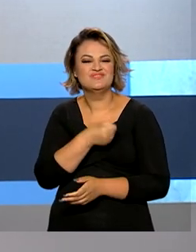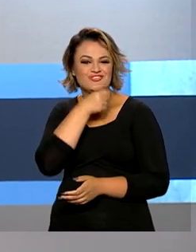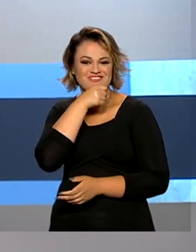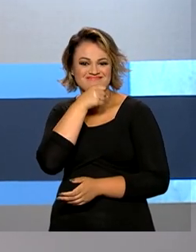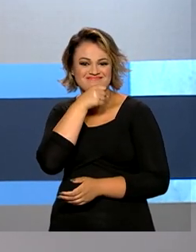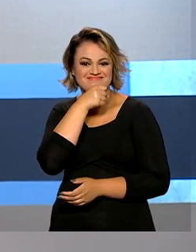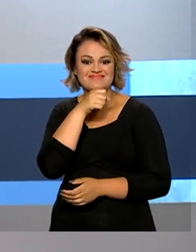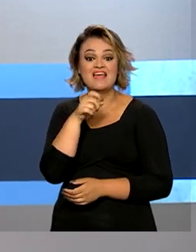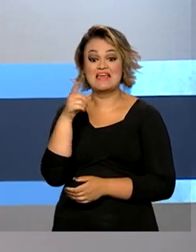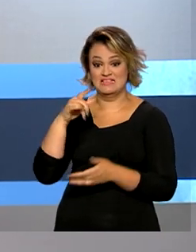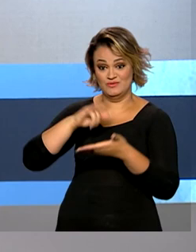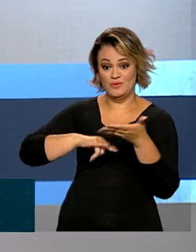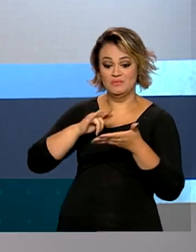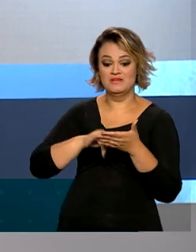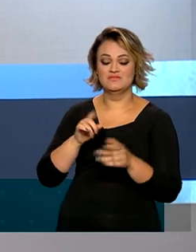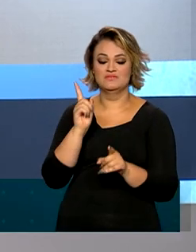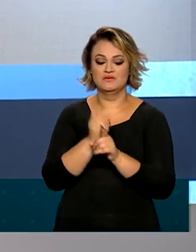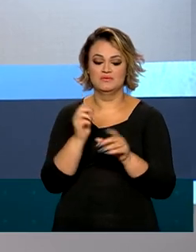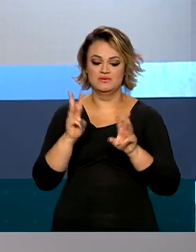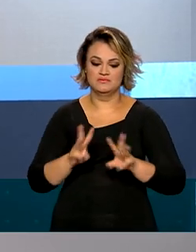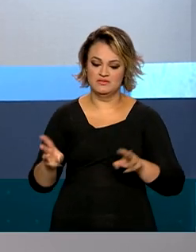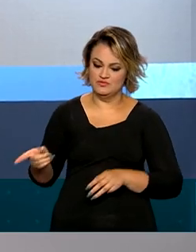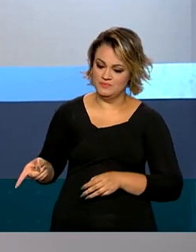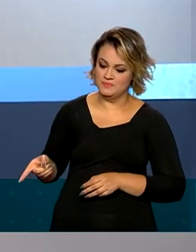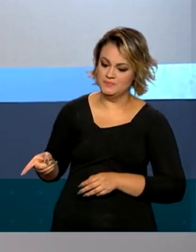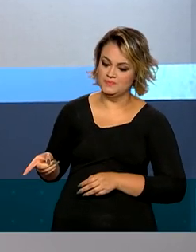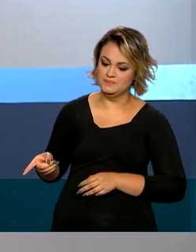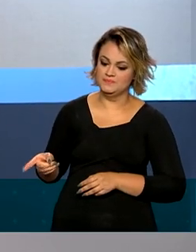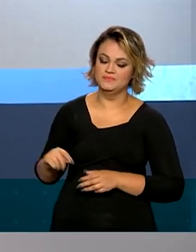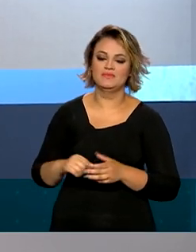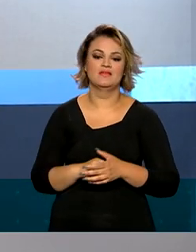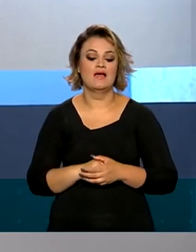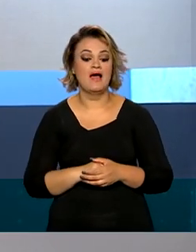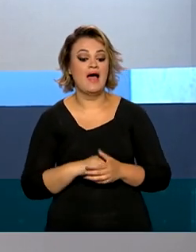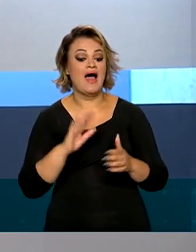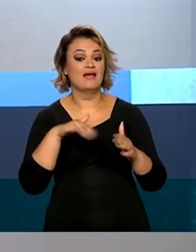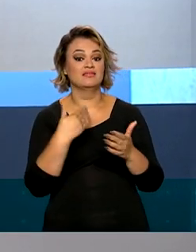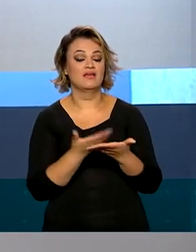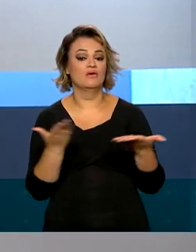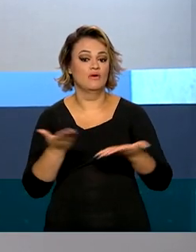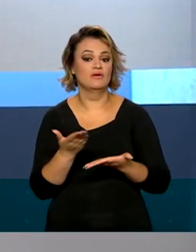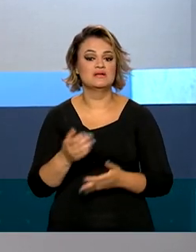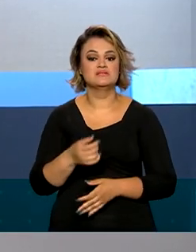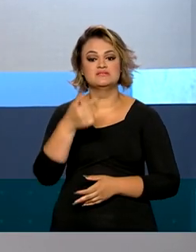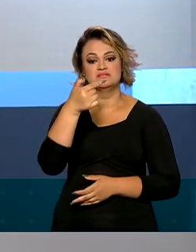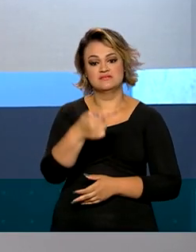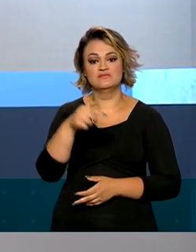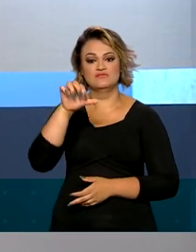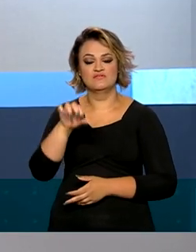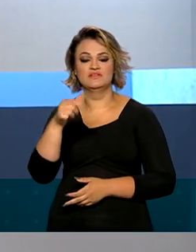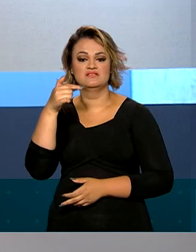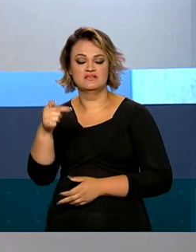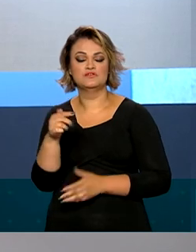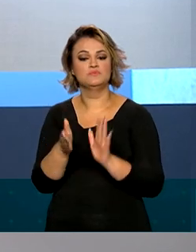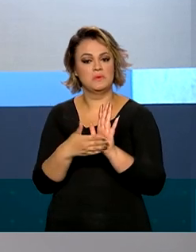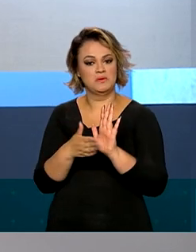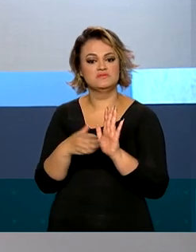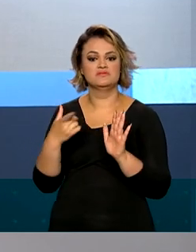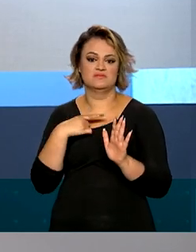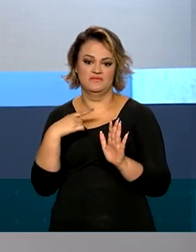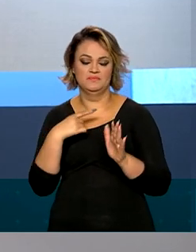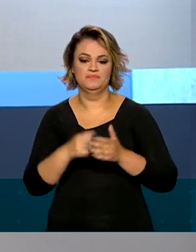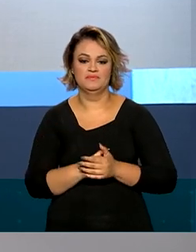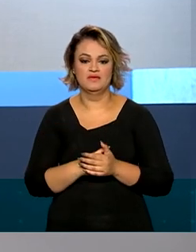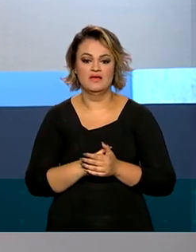documentação pode ser conferida na plataforma Mais Brasil. Até o momento, foram recebidas 797 propostas.